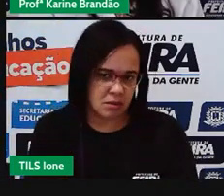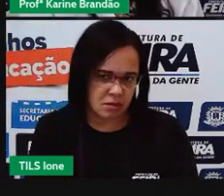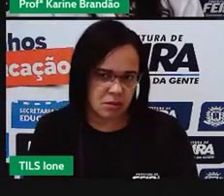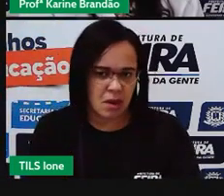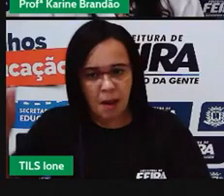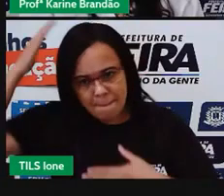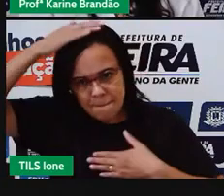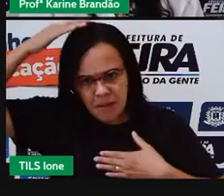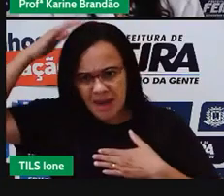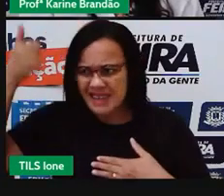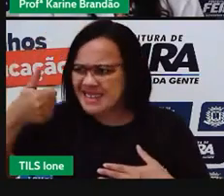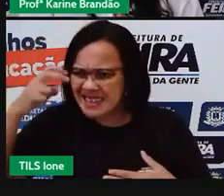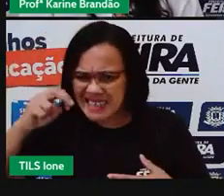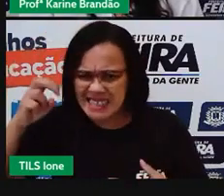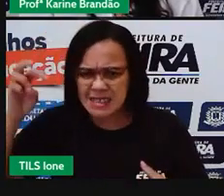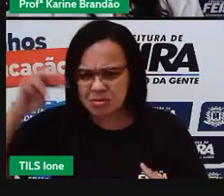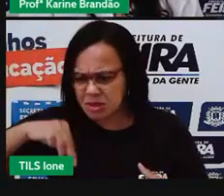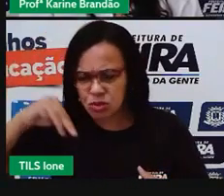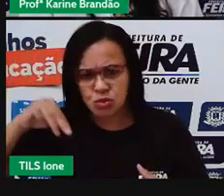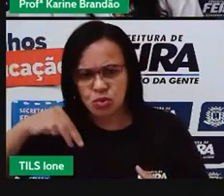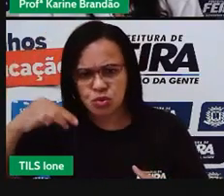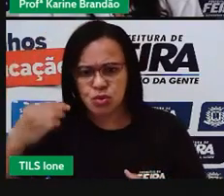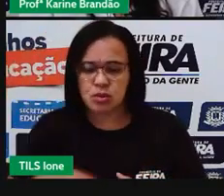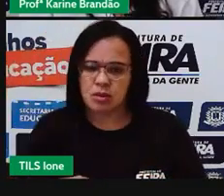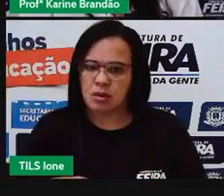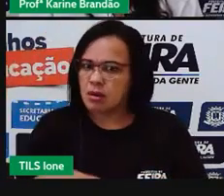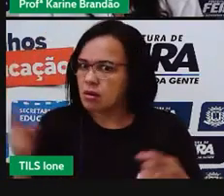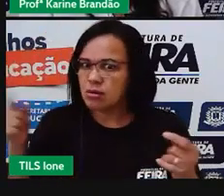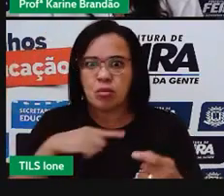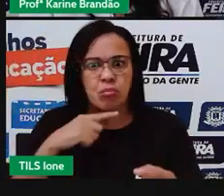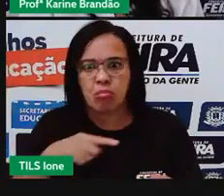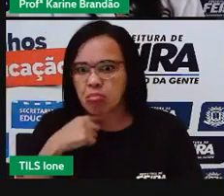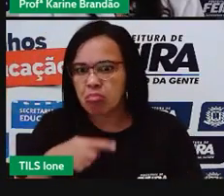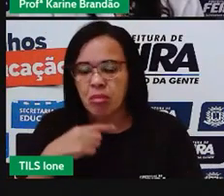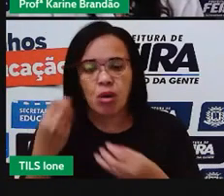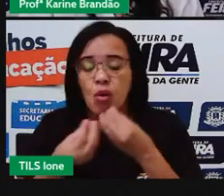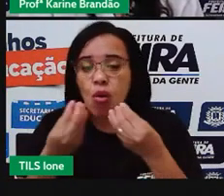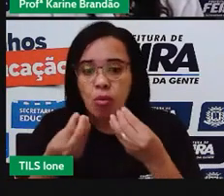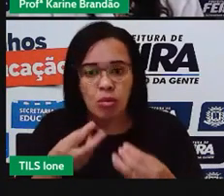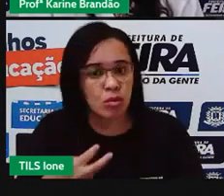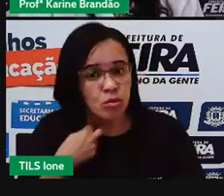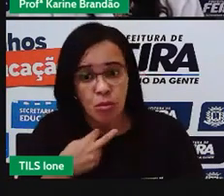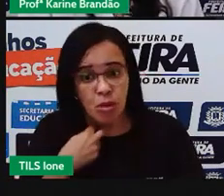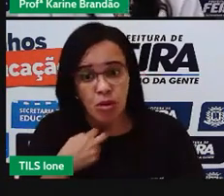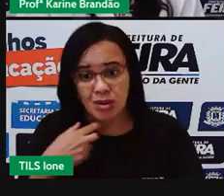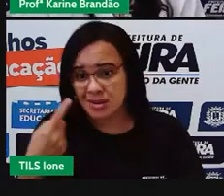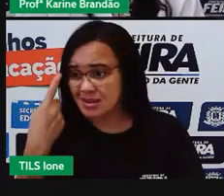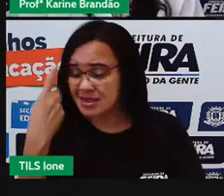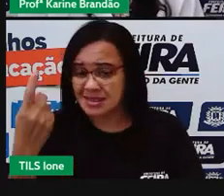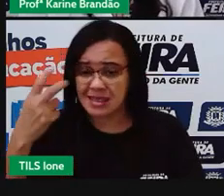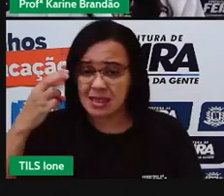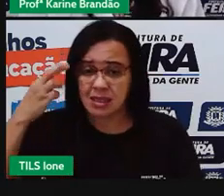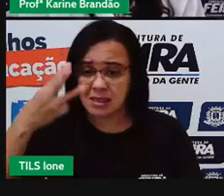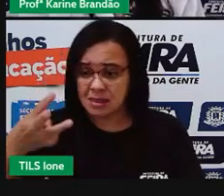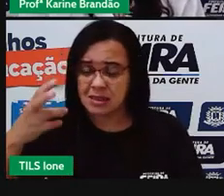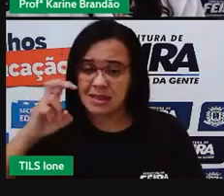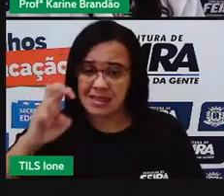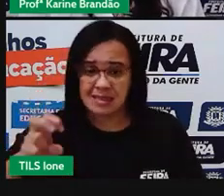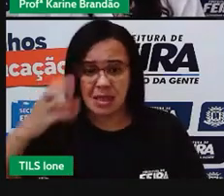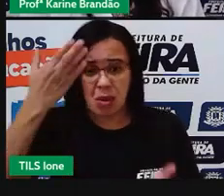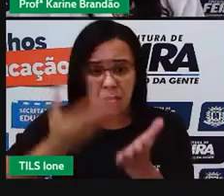gasta aproximadamente 135 litros de água. Quando a gente for lavar a água,